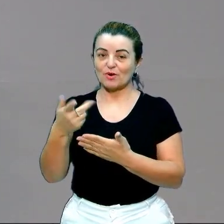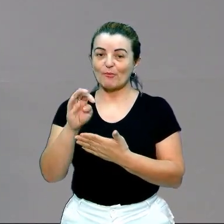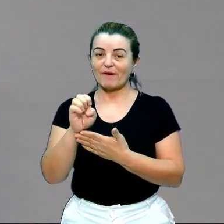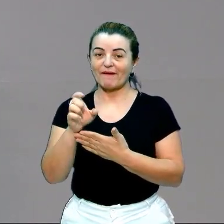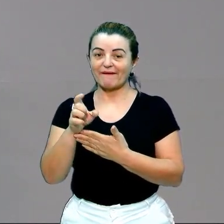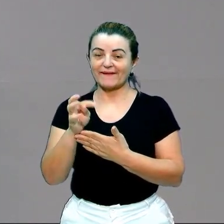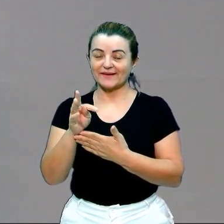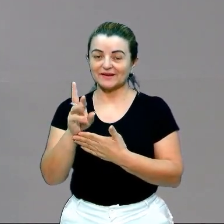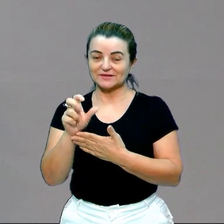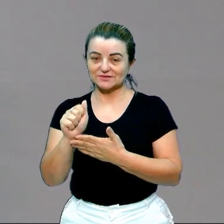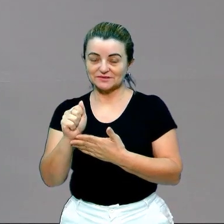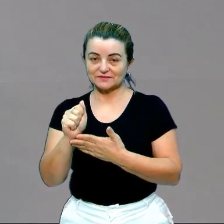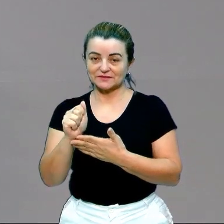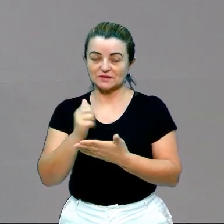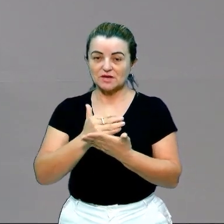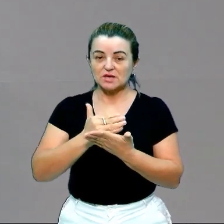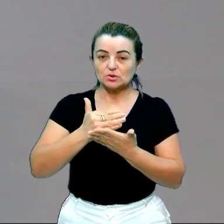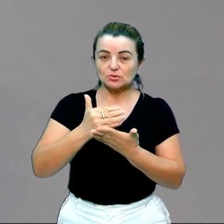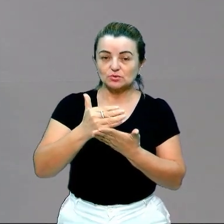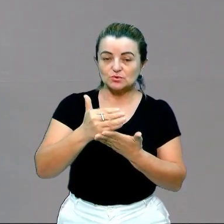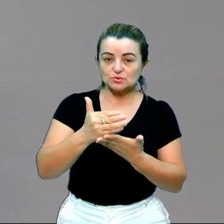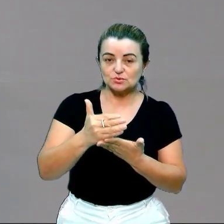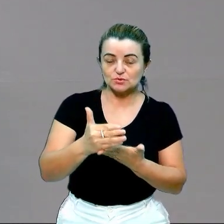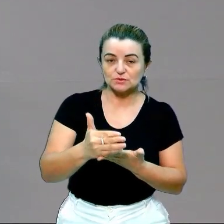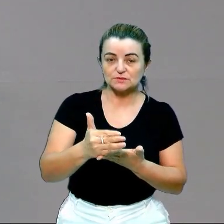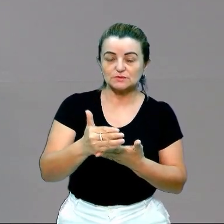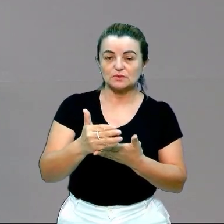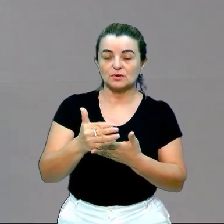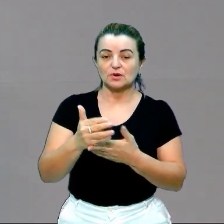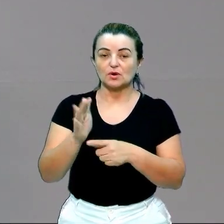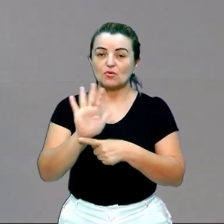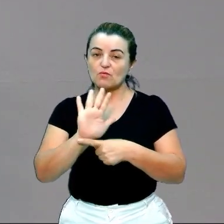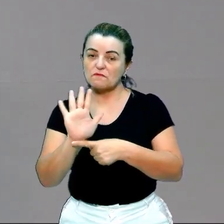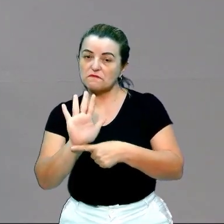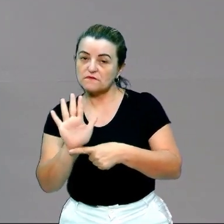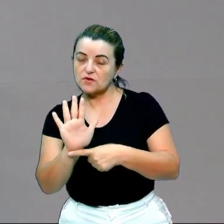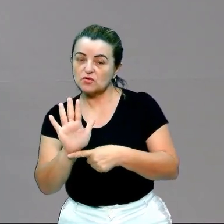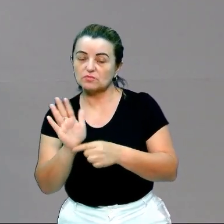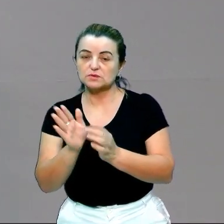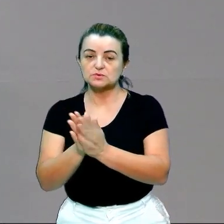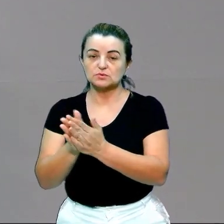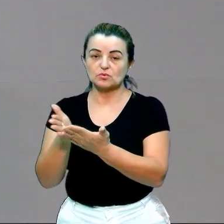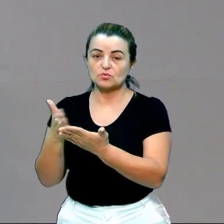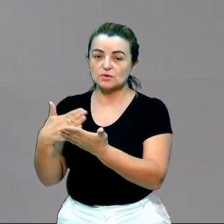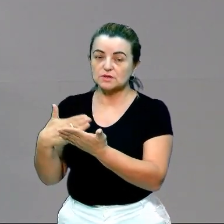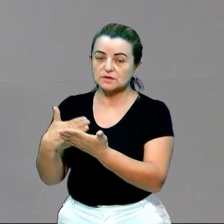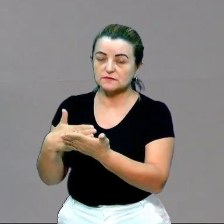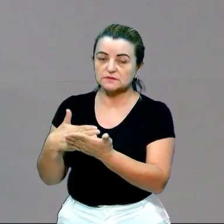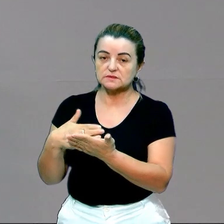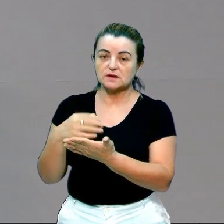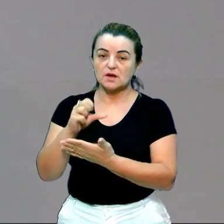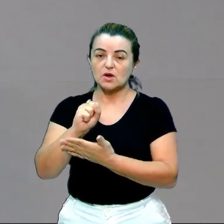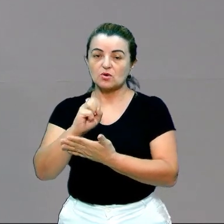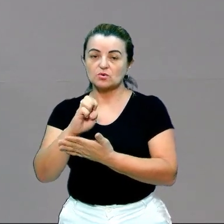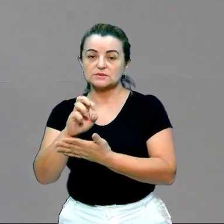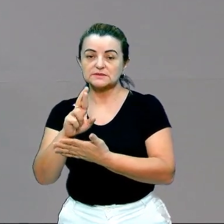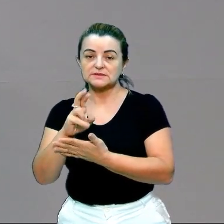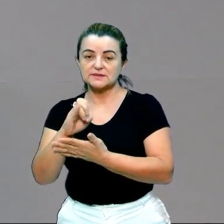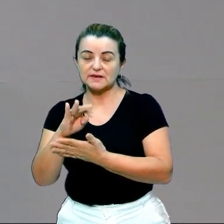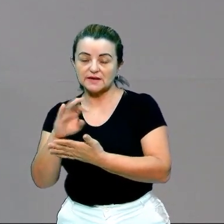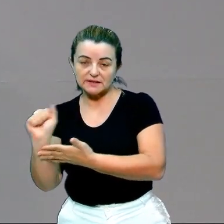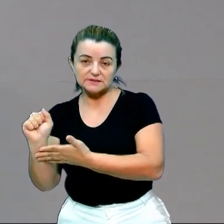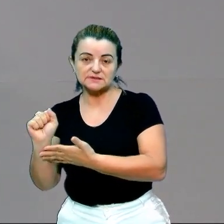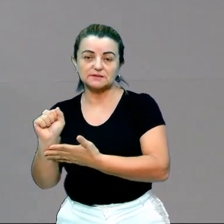sobre introduções com filmes, com obras literárias, com séries da Netflix, porque nós